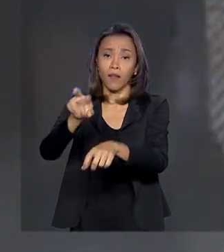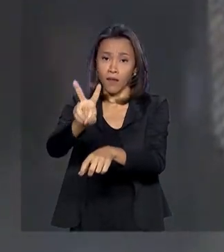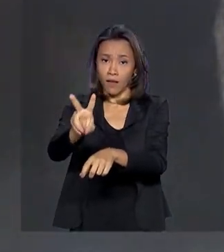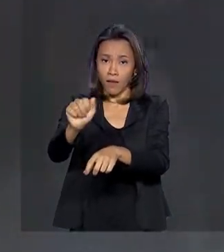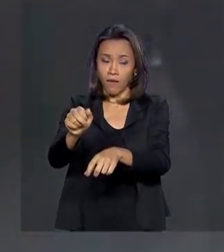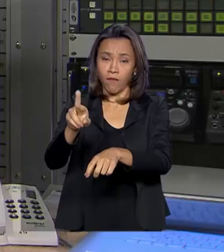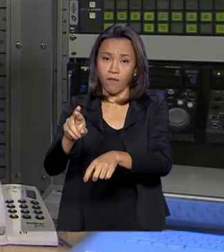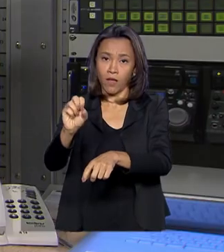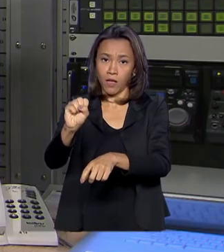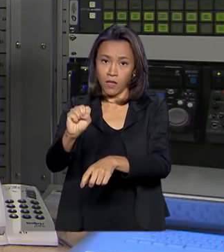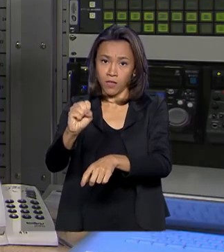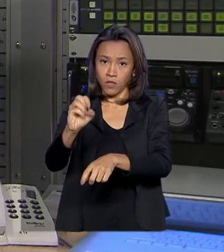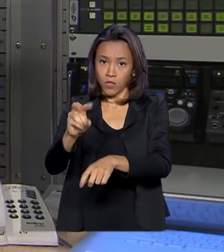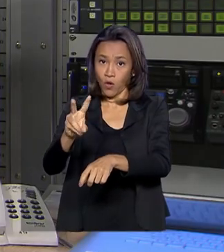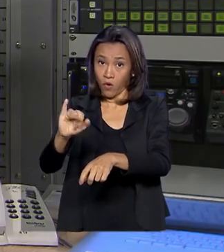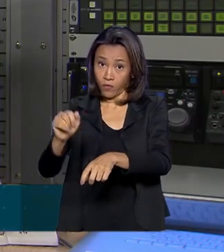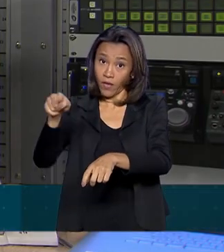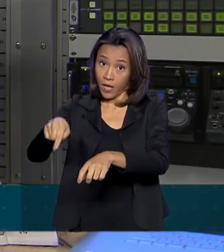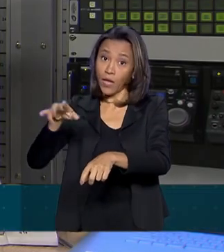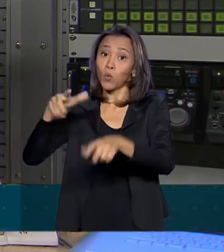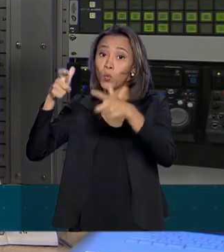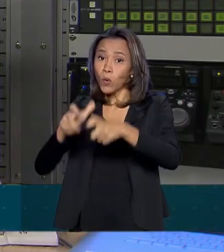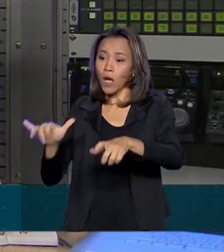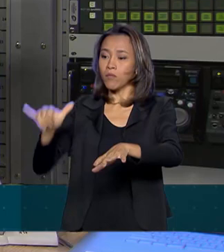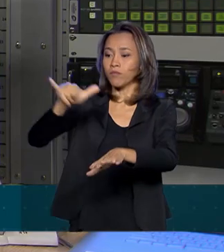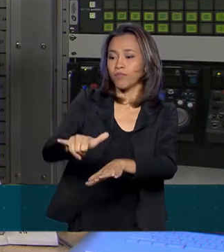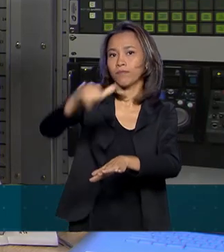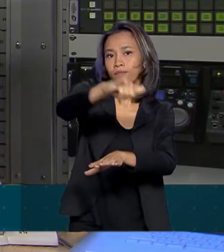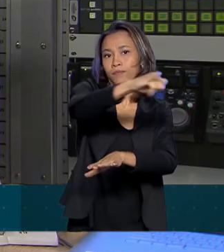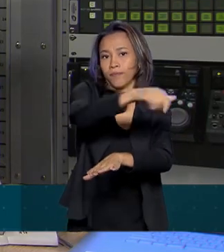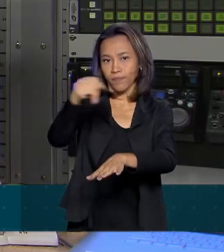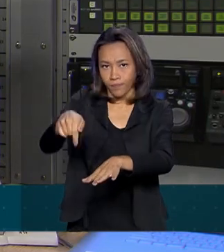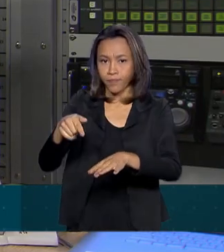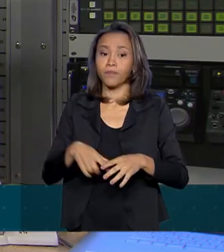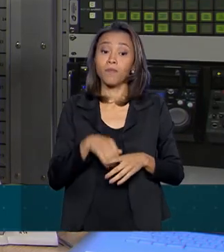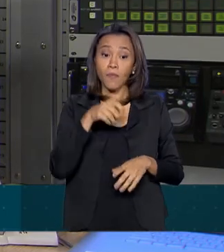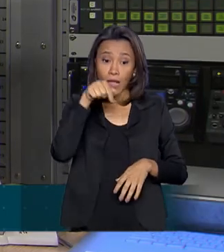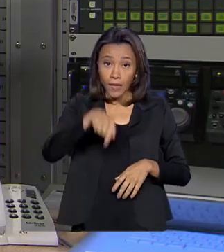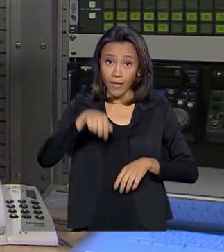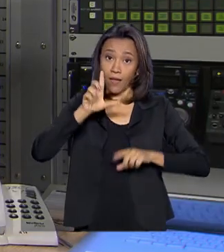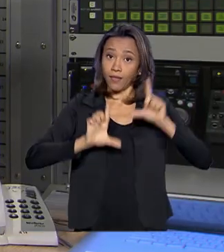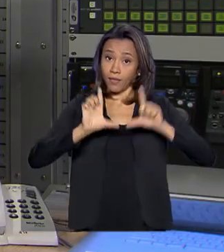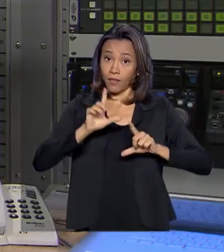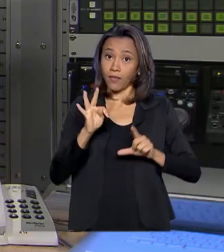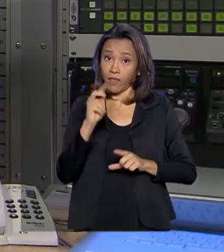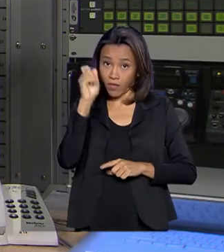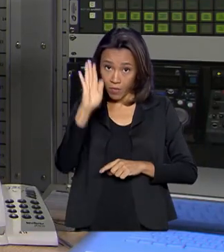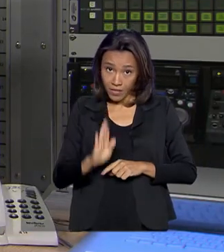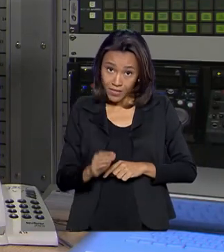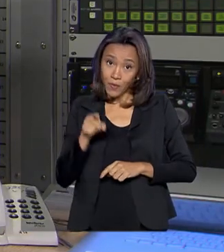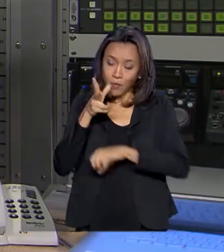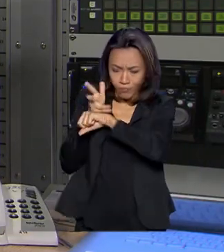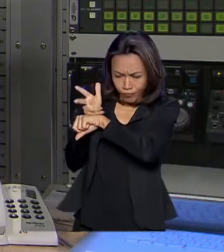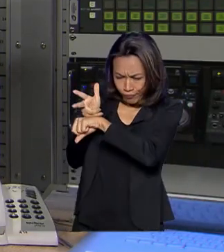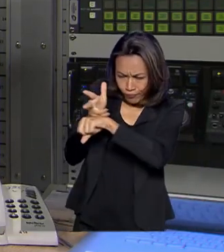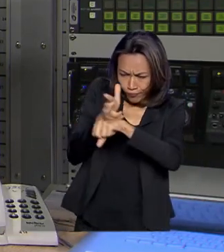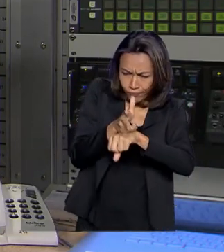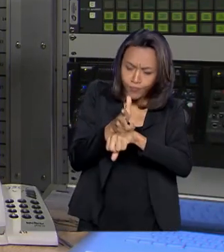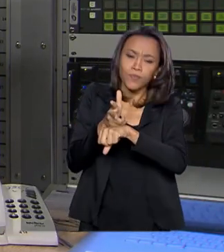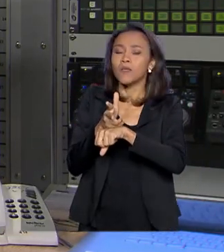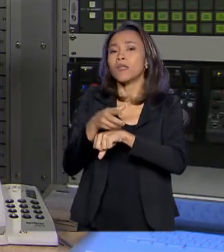abastecimento. E a TV Brasil participou de toda essa missão. O repórter cinematográfico Arley de Andrade